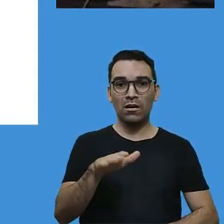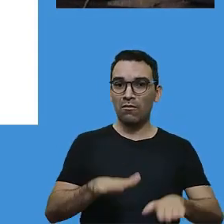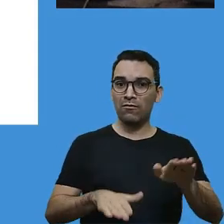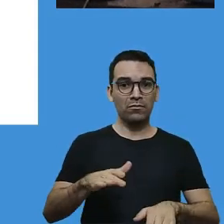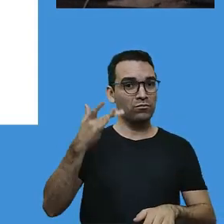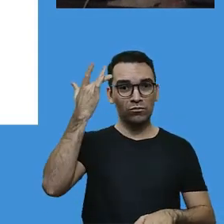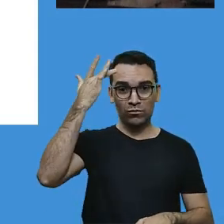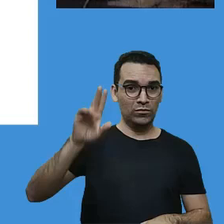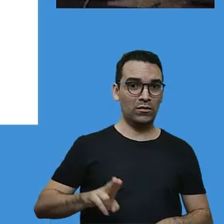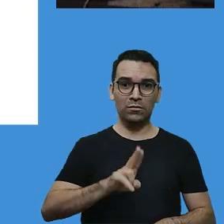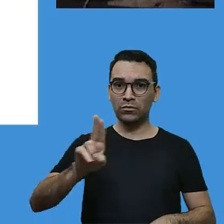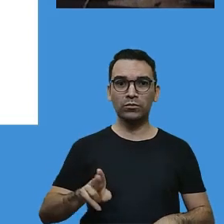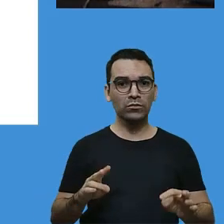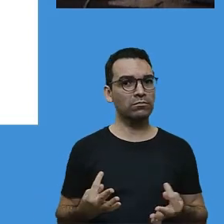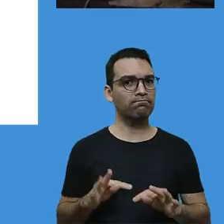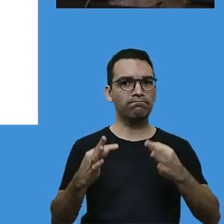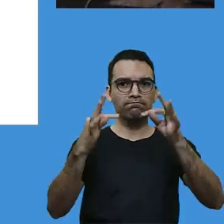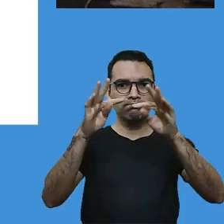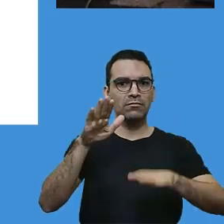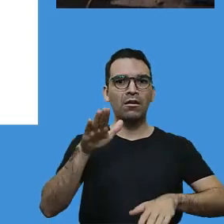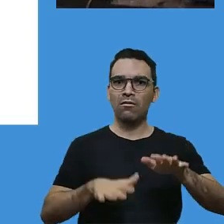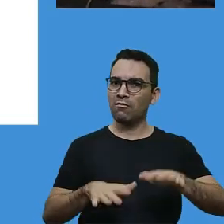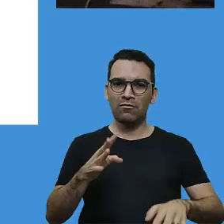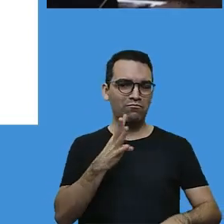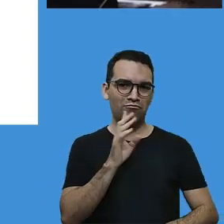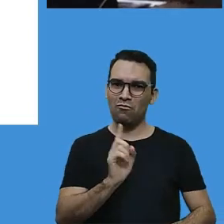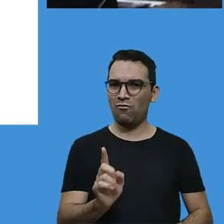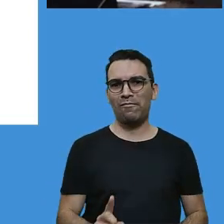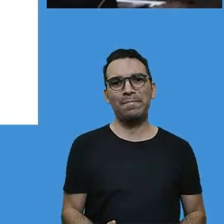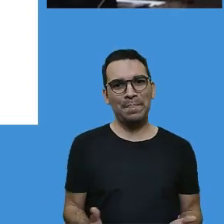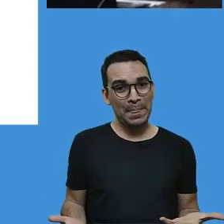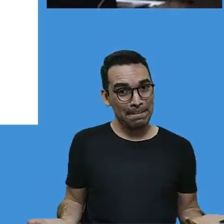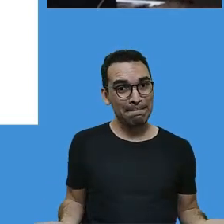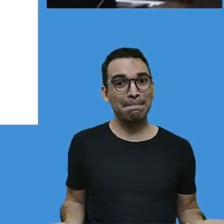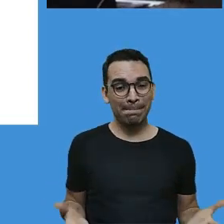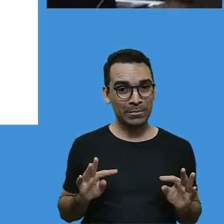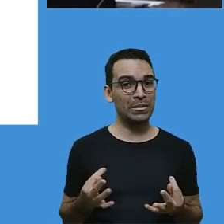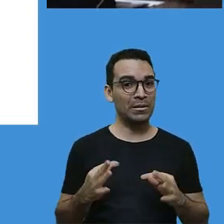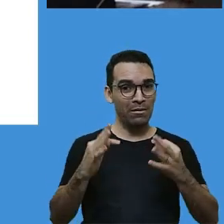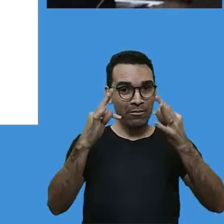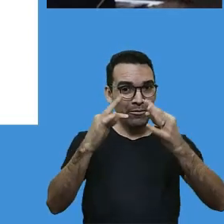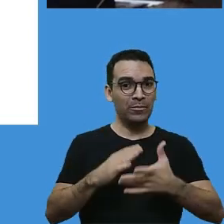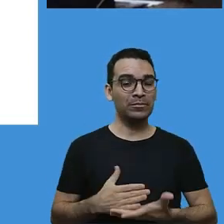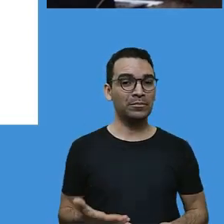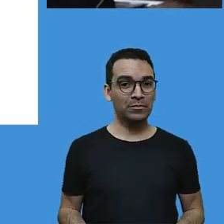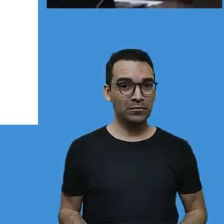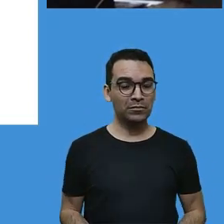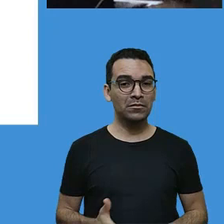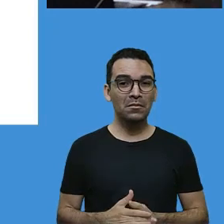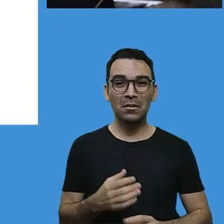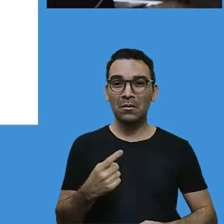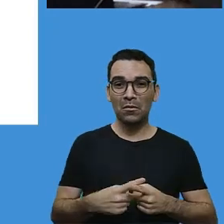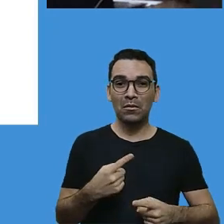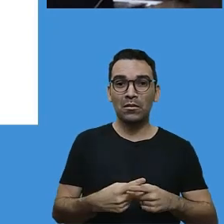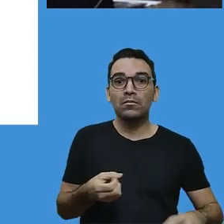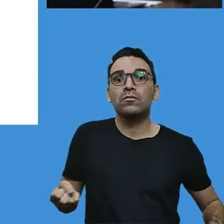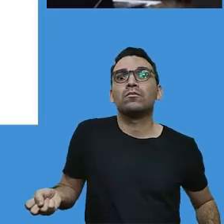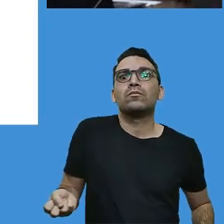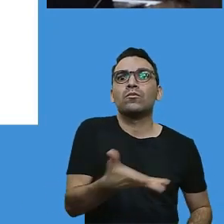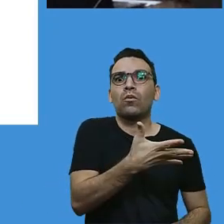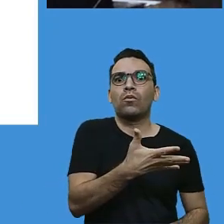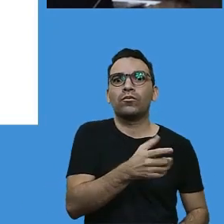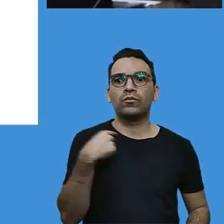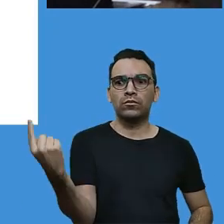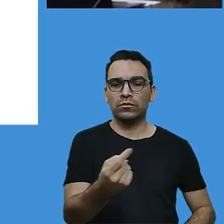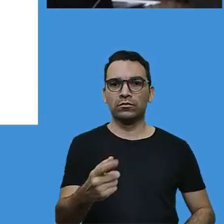ligados à tecnologia, a utilização da tecnologia, porque, na verdade, todos nós fomos